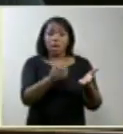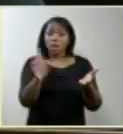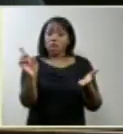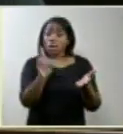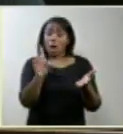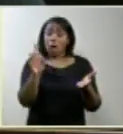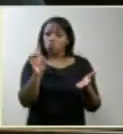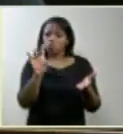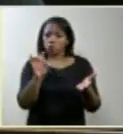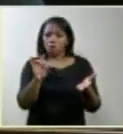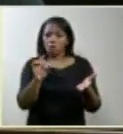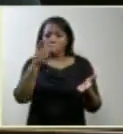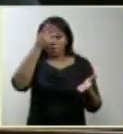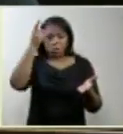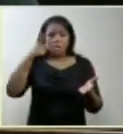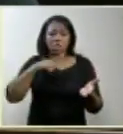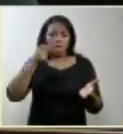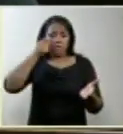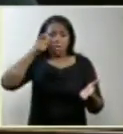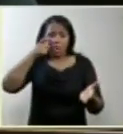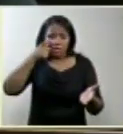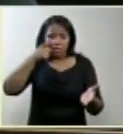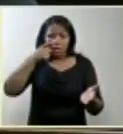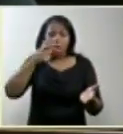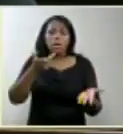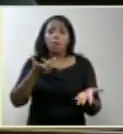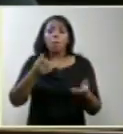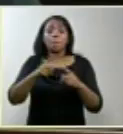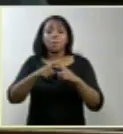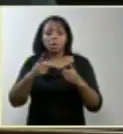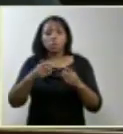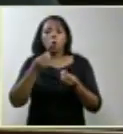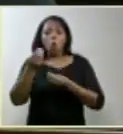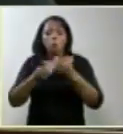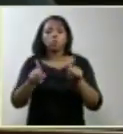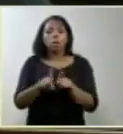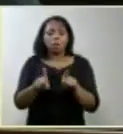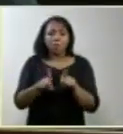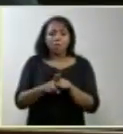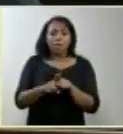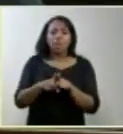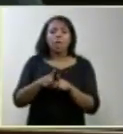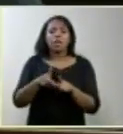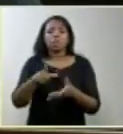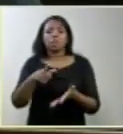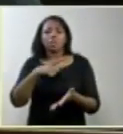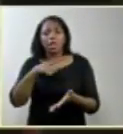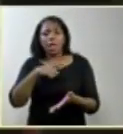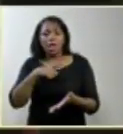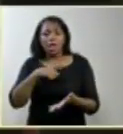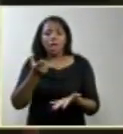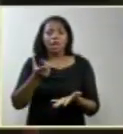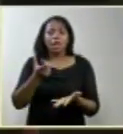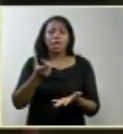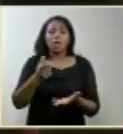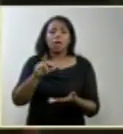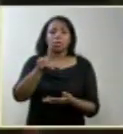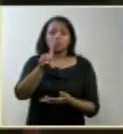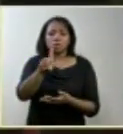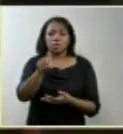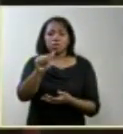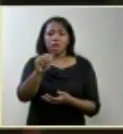tiver interesse em contar com esses dados como também principalmente aos